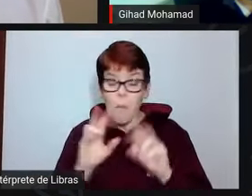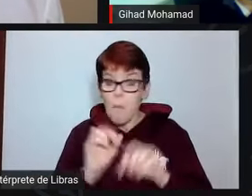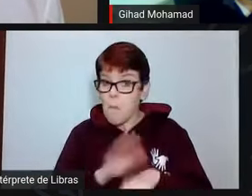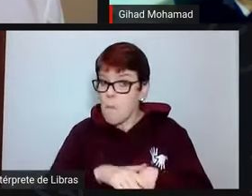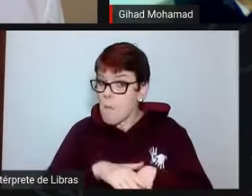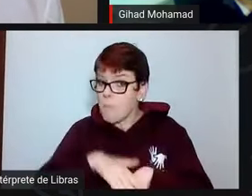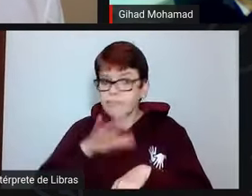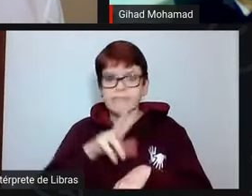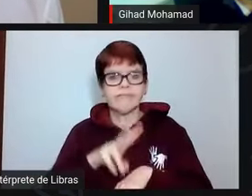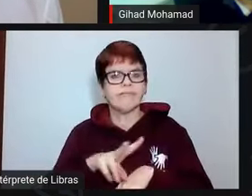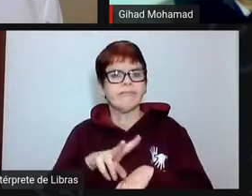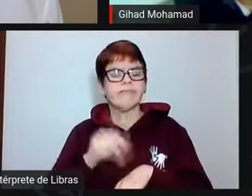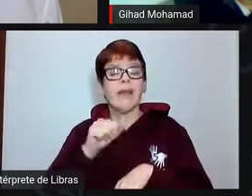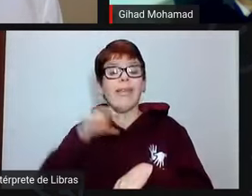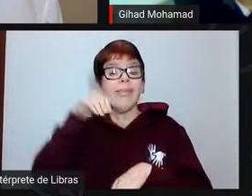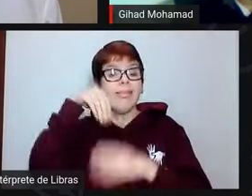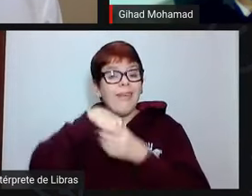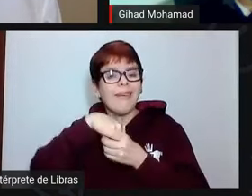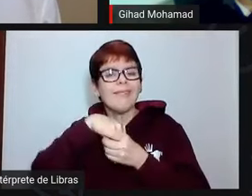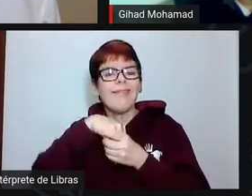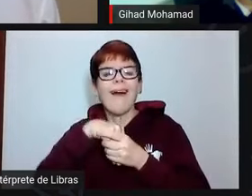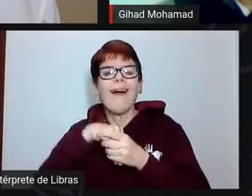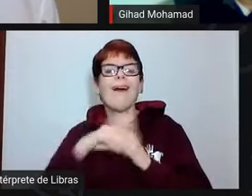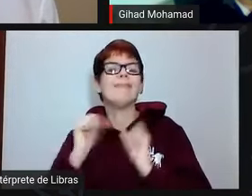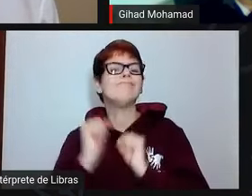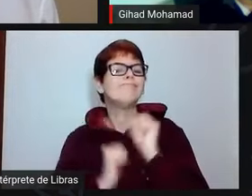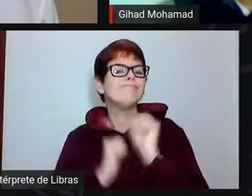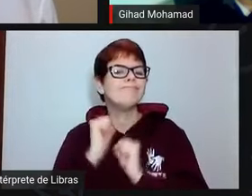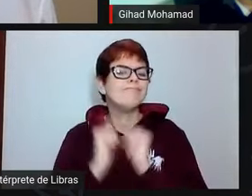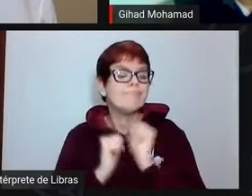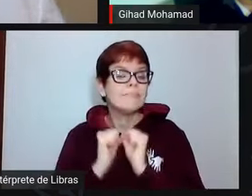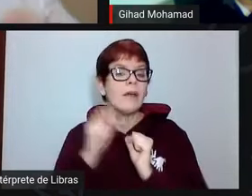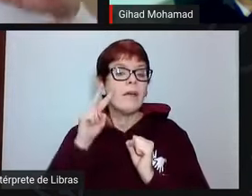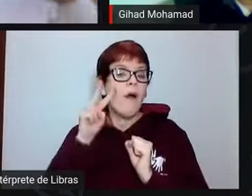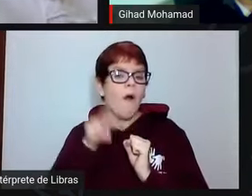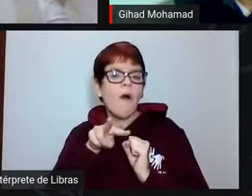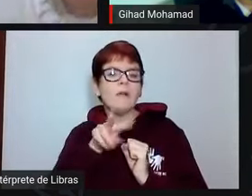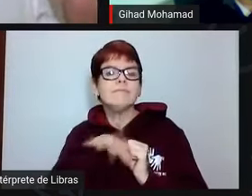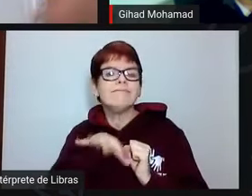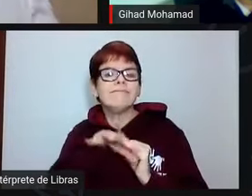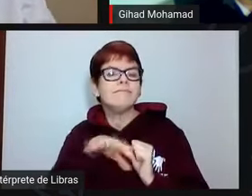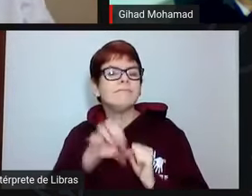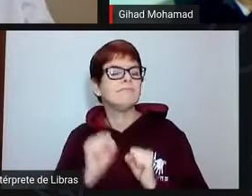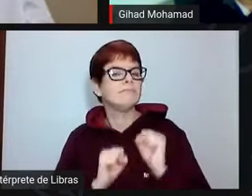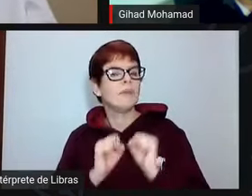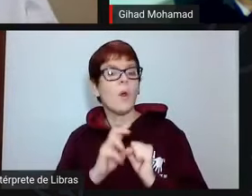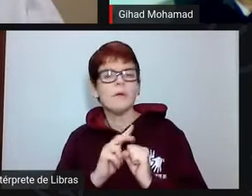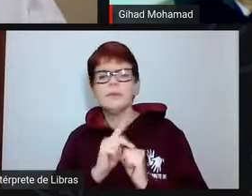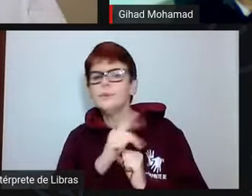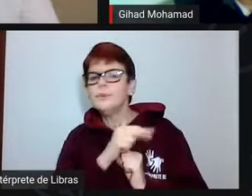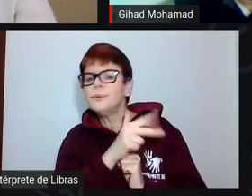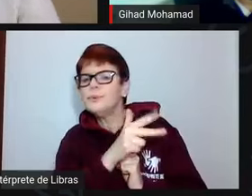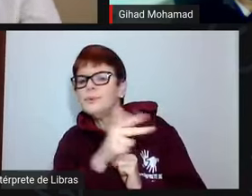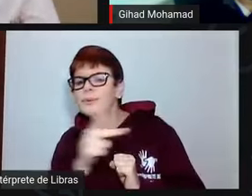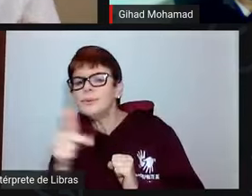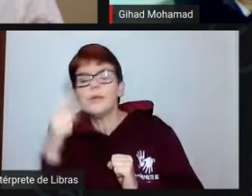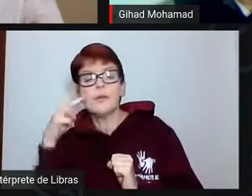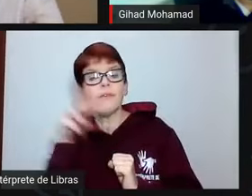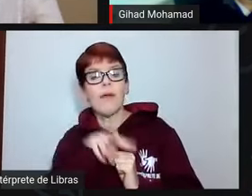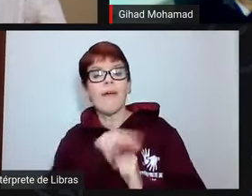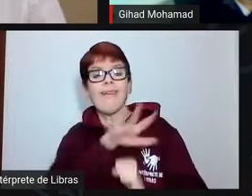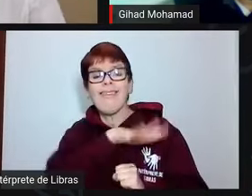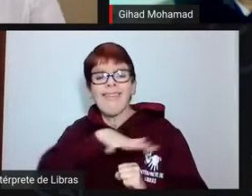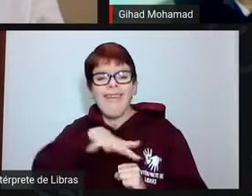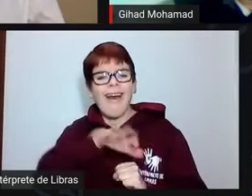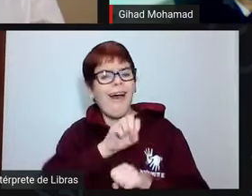junto ao setor produtivo. Vamos diretamente ao setor produtivo entre tantas outras ações na área da